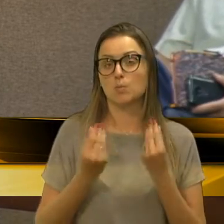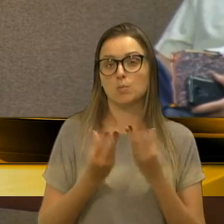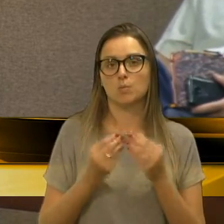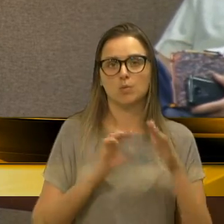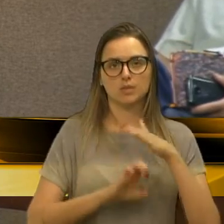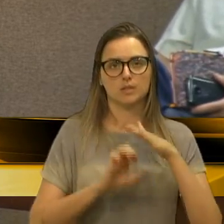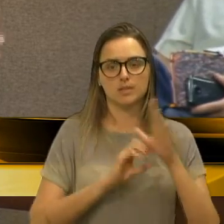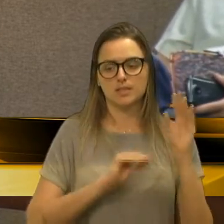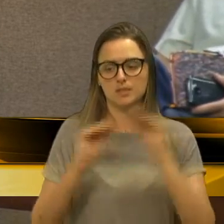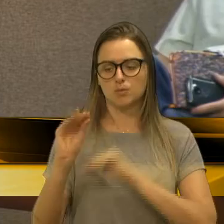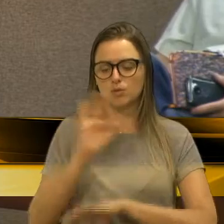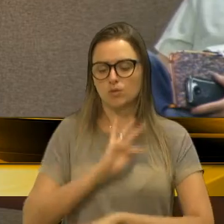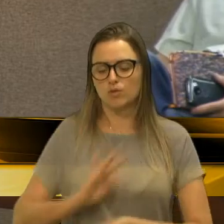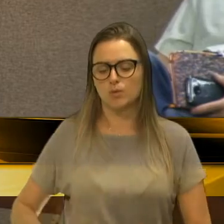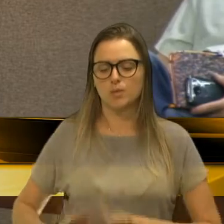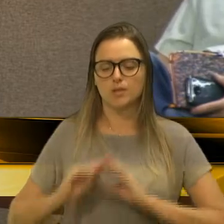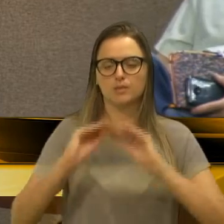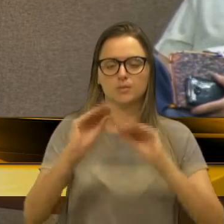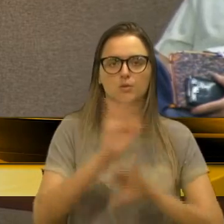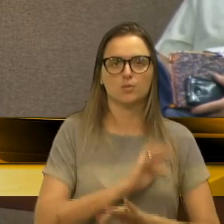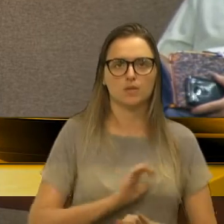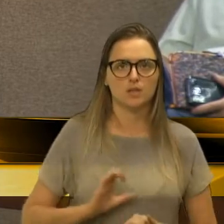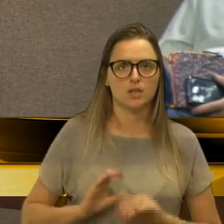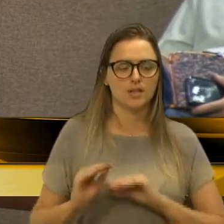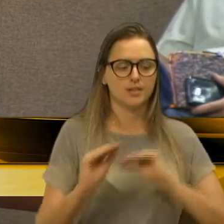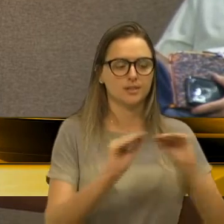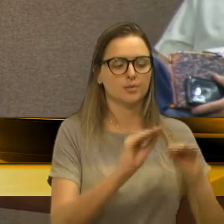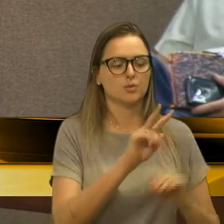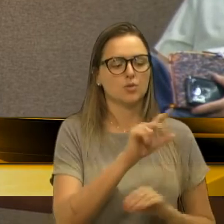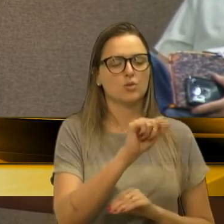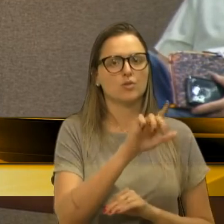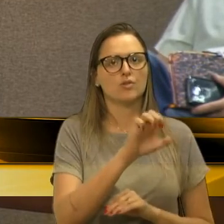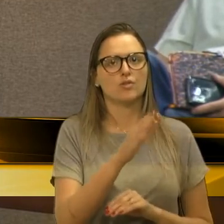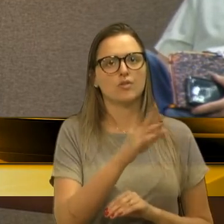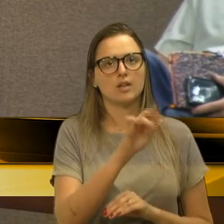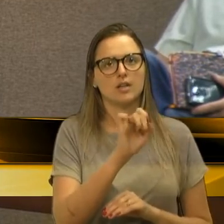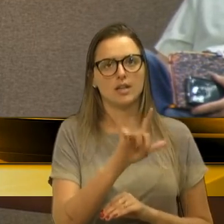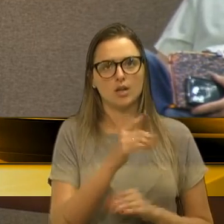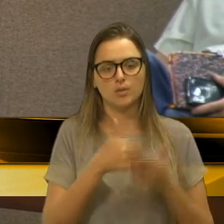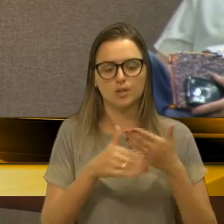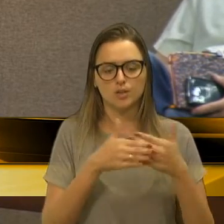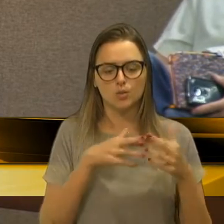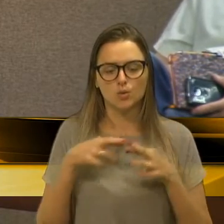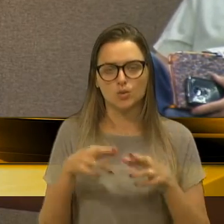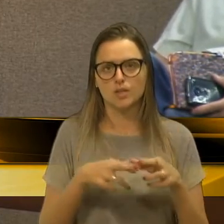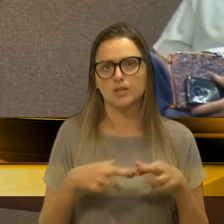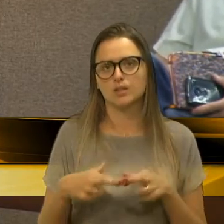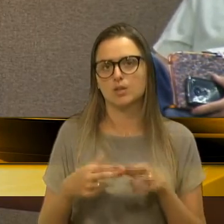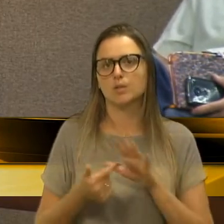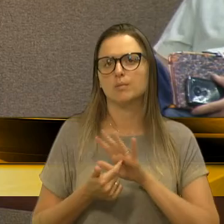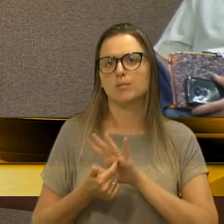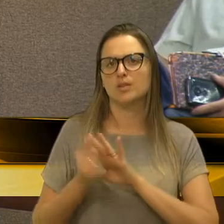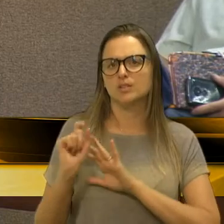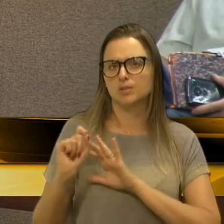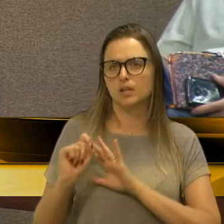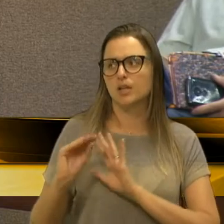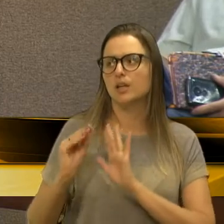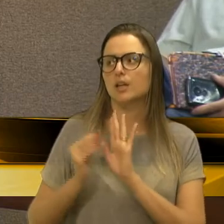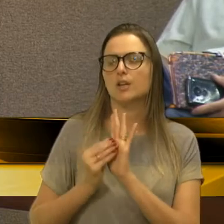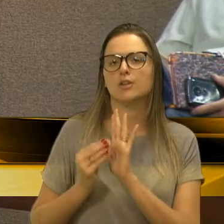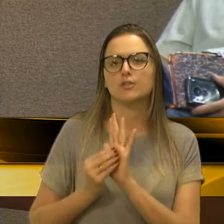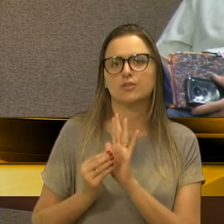Farropilha, para o Vale Real, para todos os municípios aqui na volta. Isso demonstra o quê? Falta de